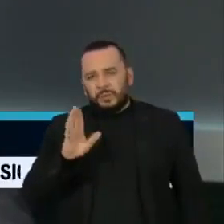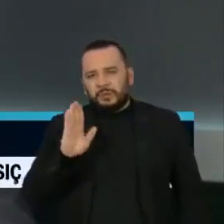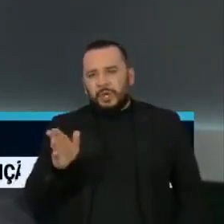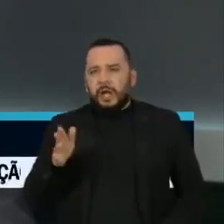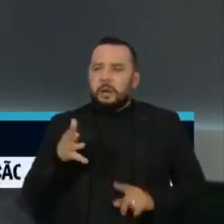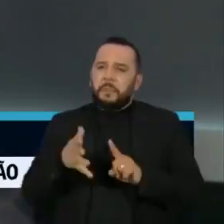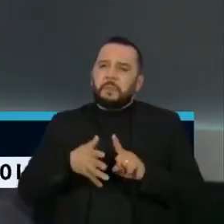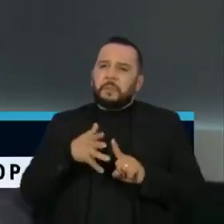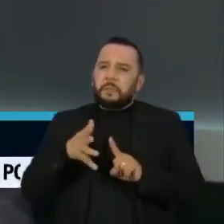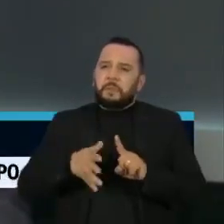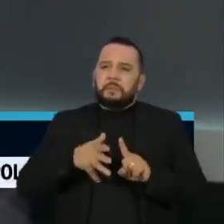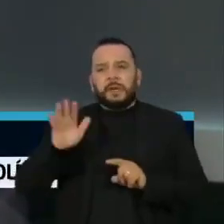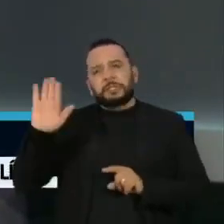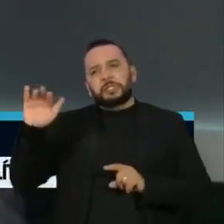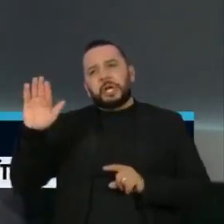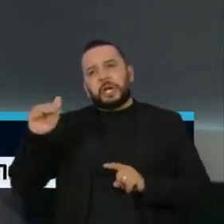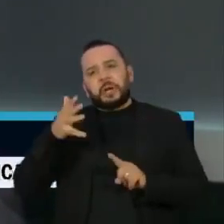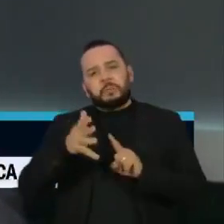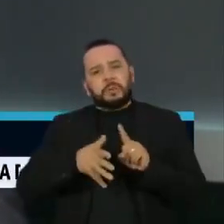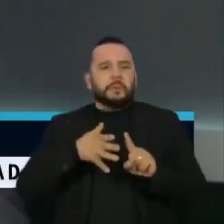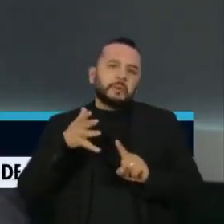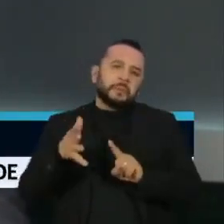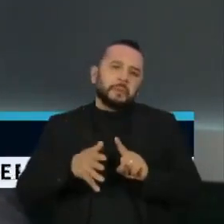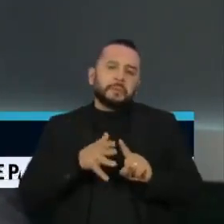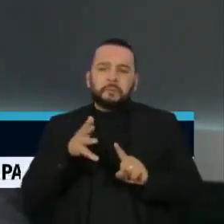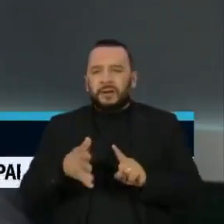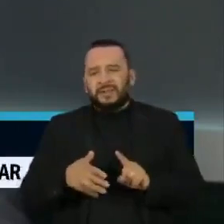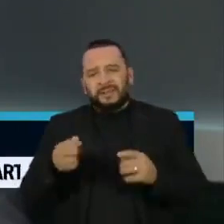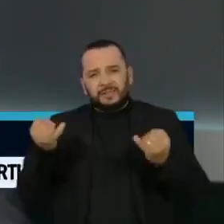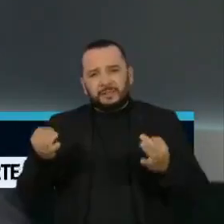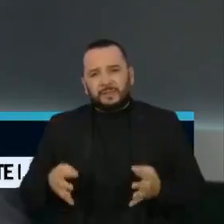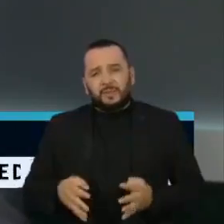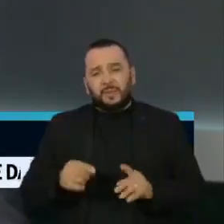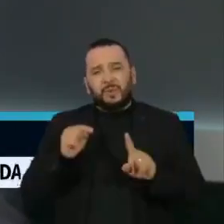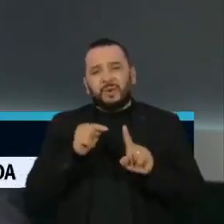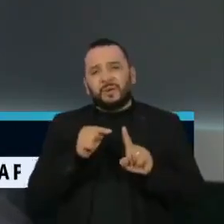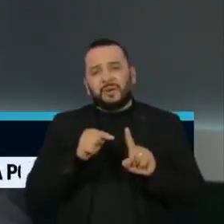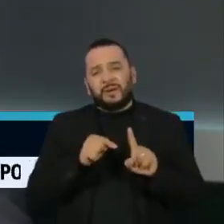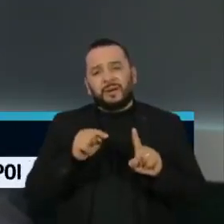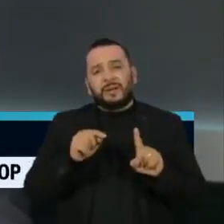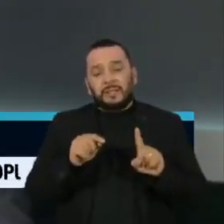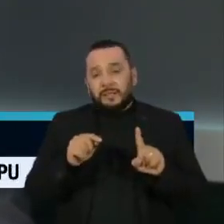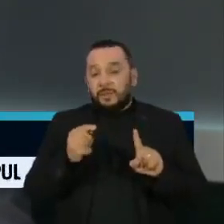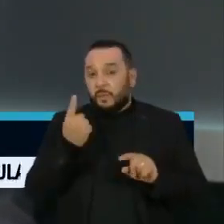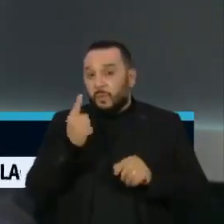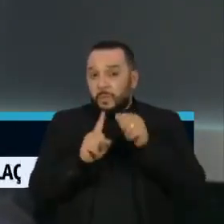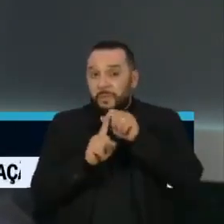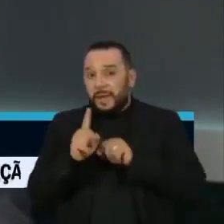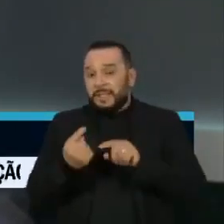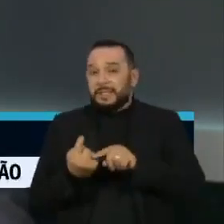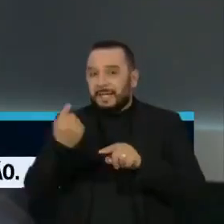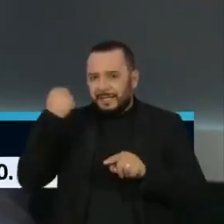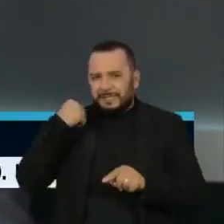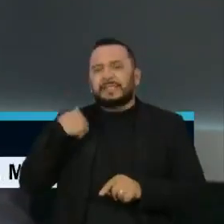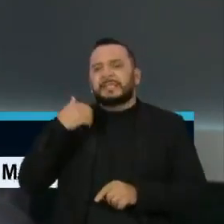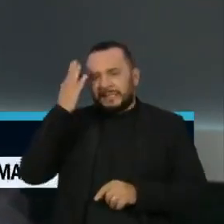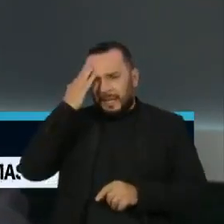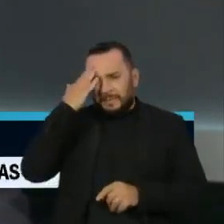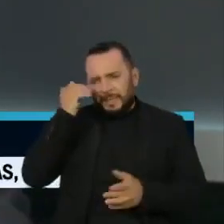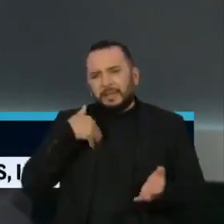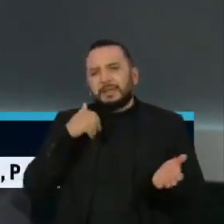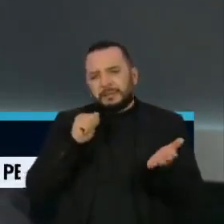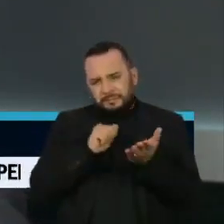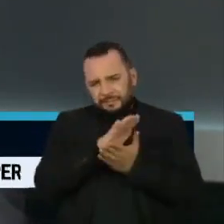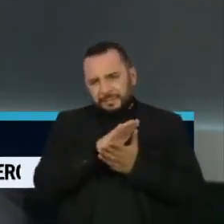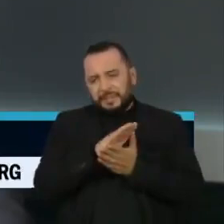vazou na imprensa, foi gravado inclusive, em que ele diz claramente que um mês antes sabia que ia cair porque